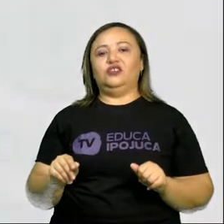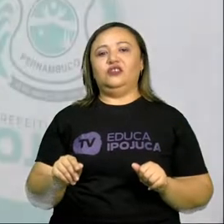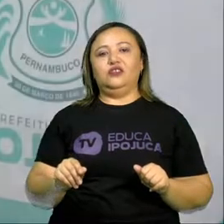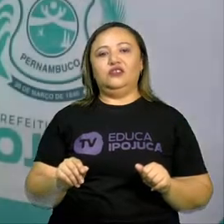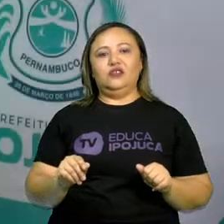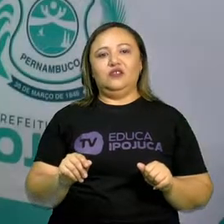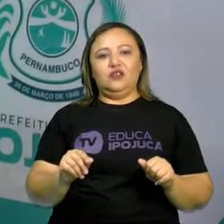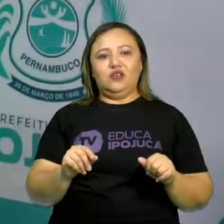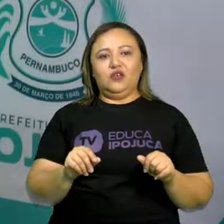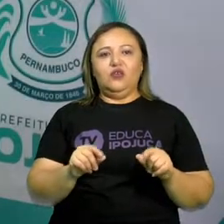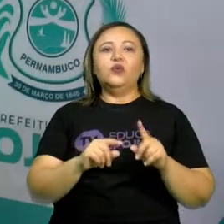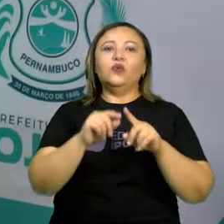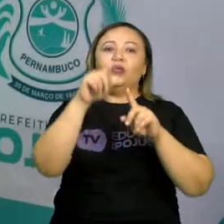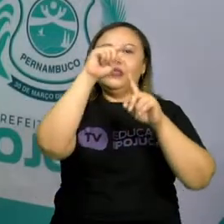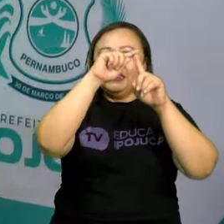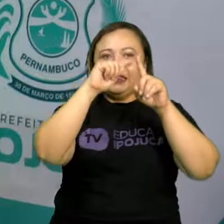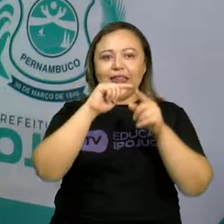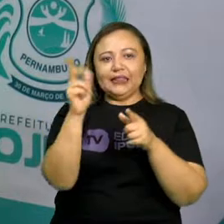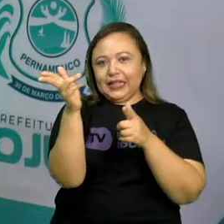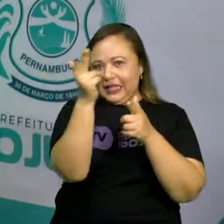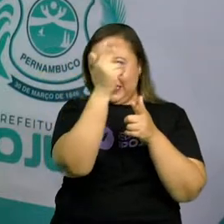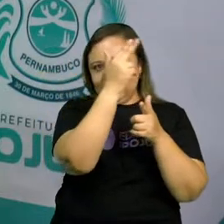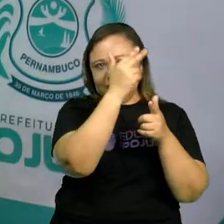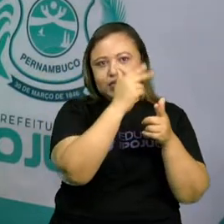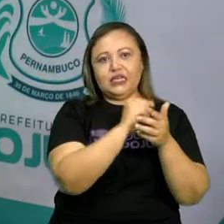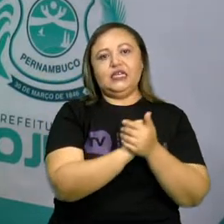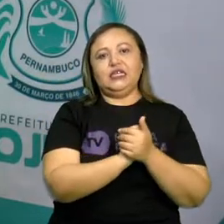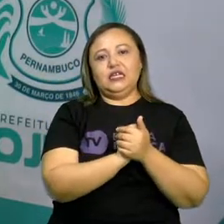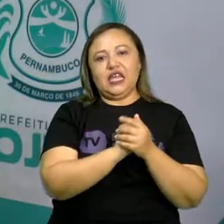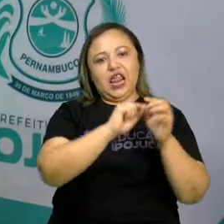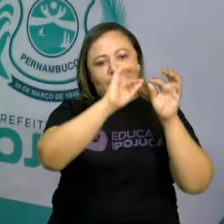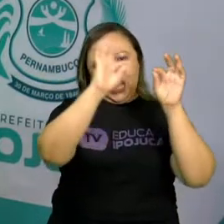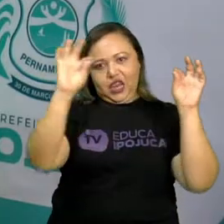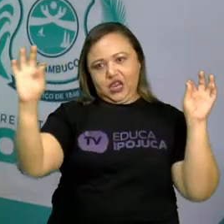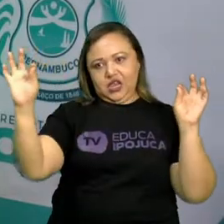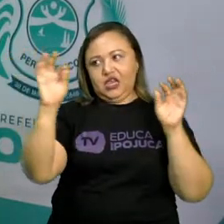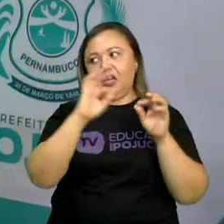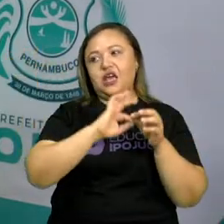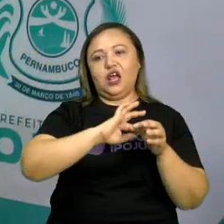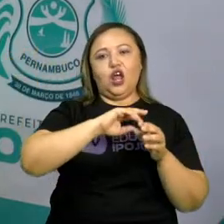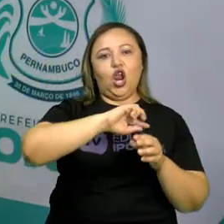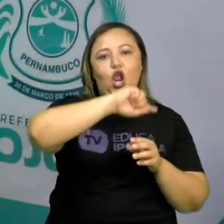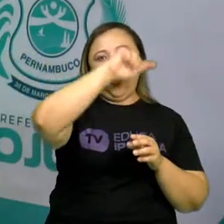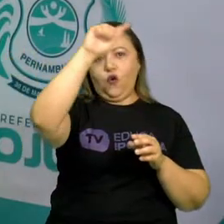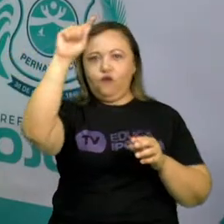Isso que nós podemos representar aqui, linhas curvadas, linhas retas,